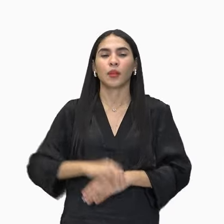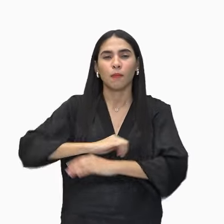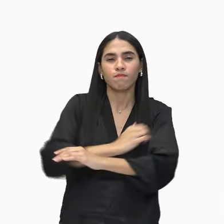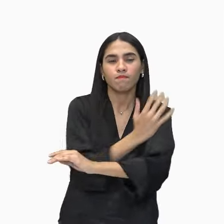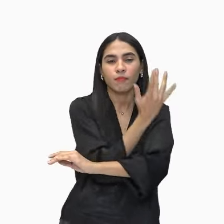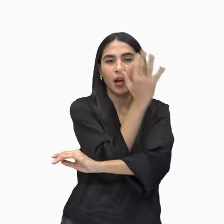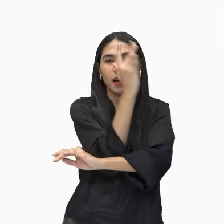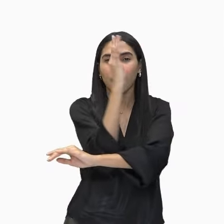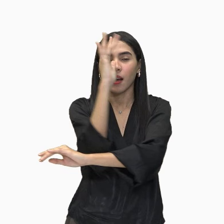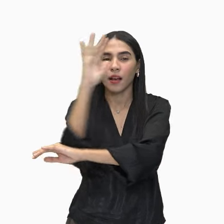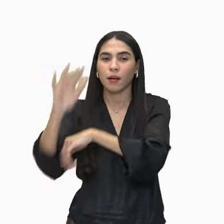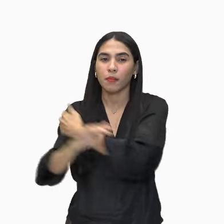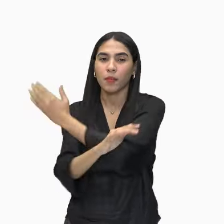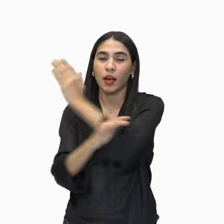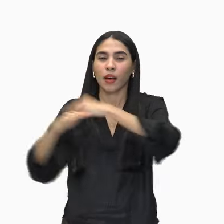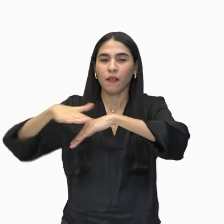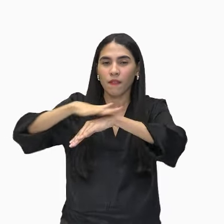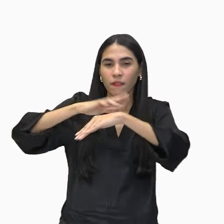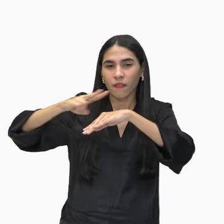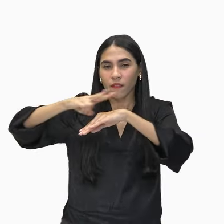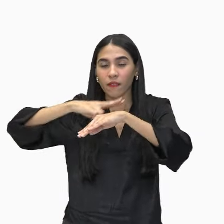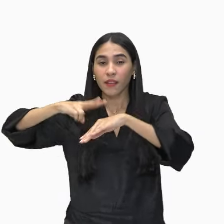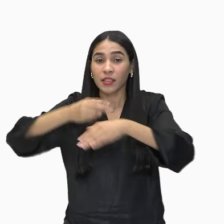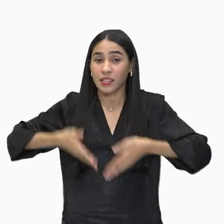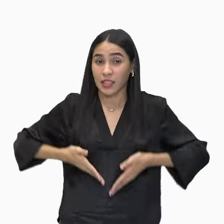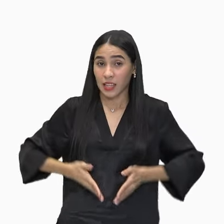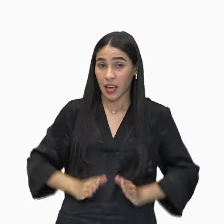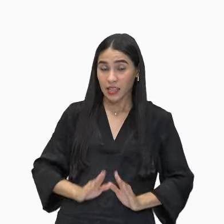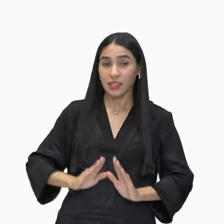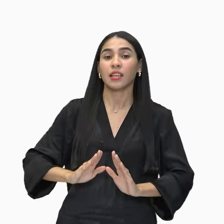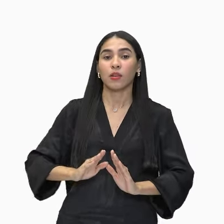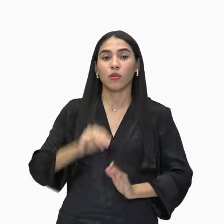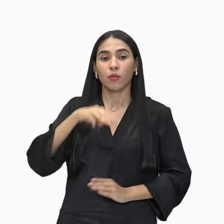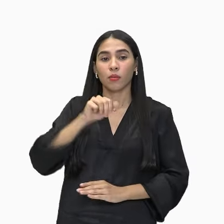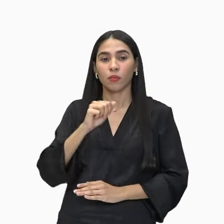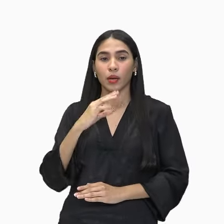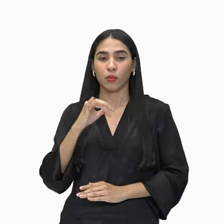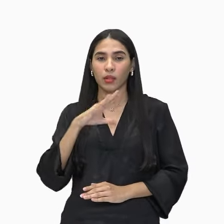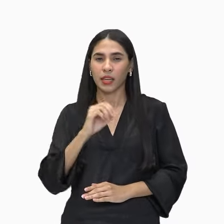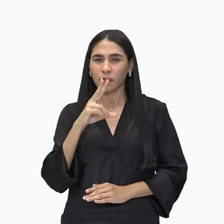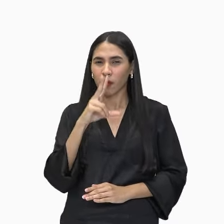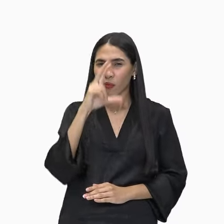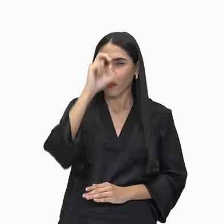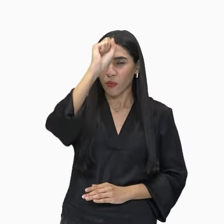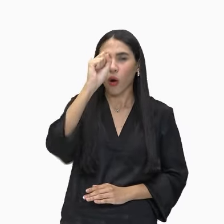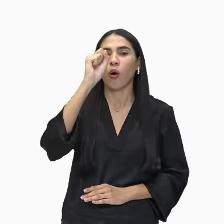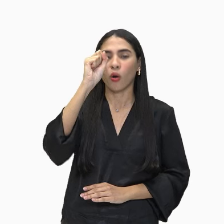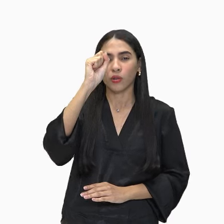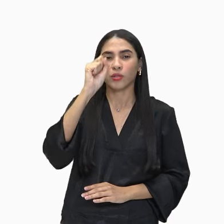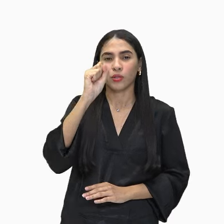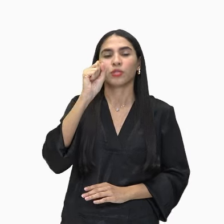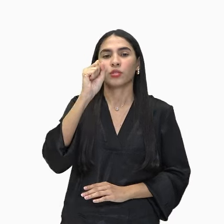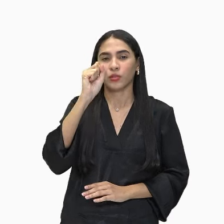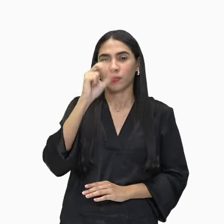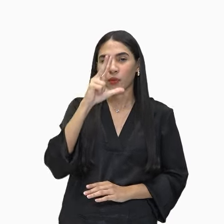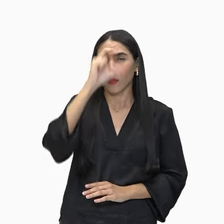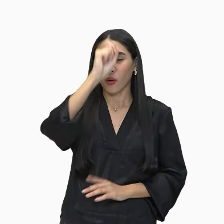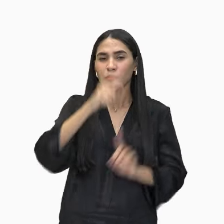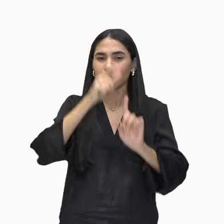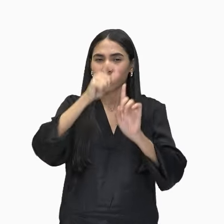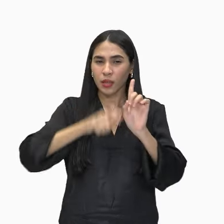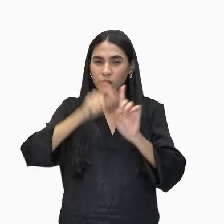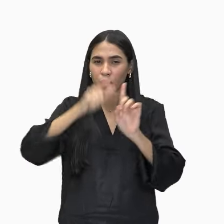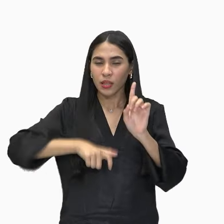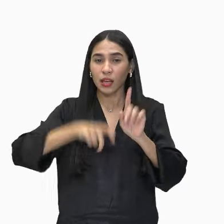Mato Virgem, nasceu Macunaíma, herói de nossa gente, herói do povo brasileiro. Mas vamos